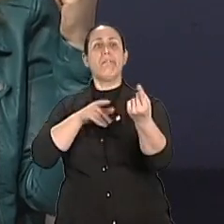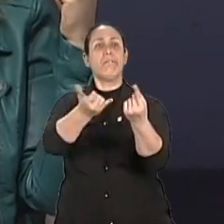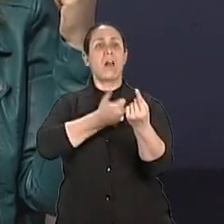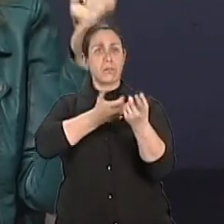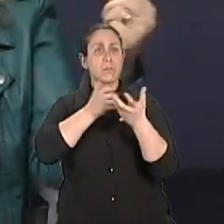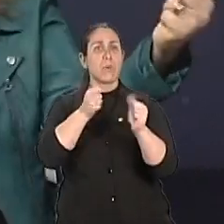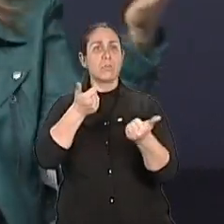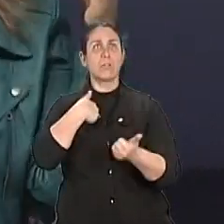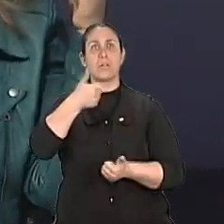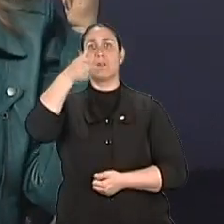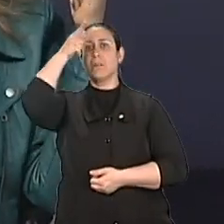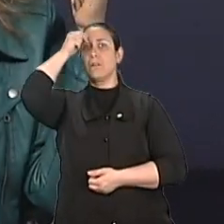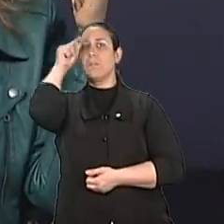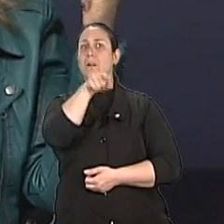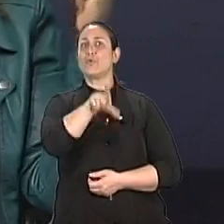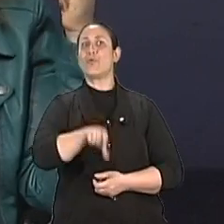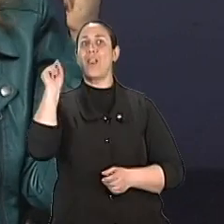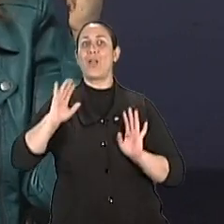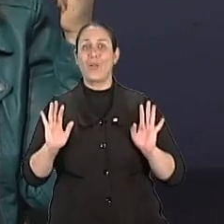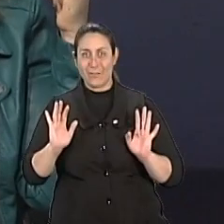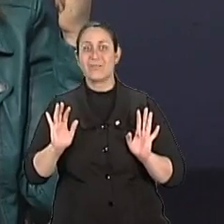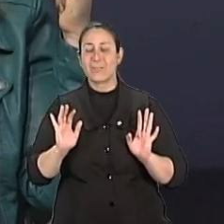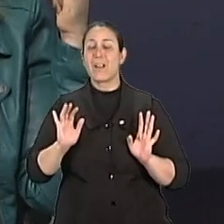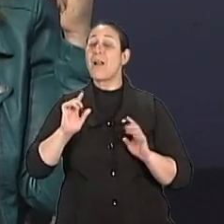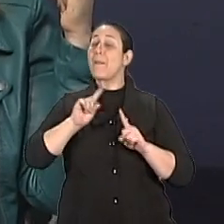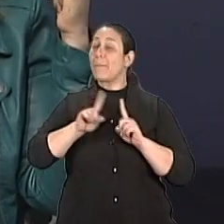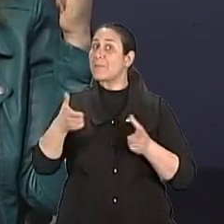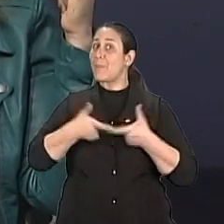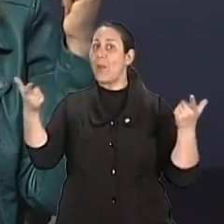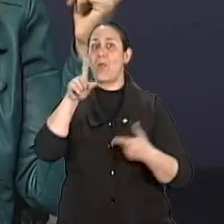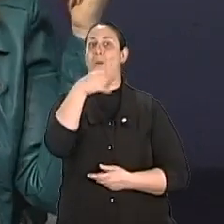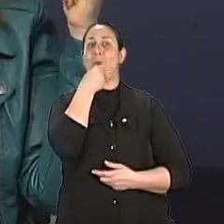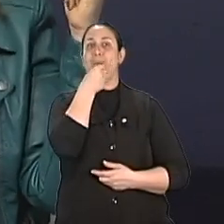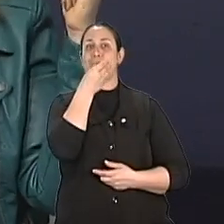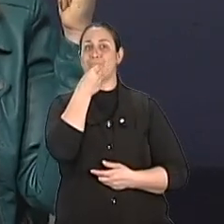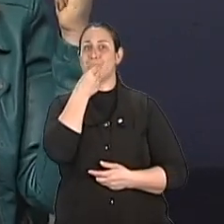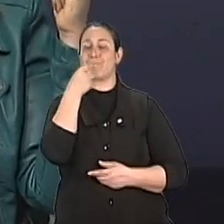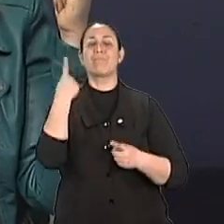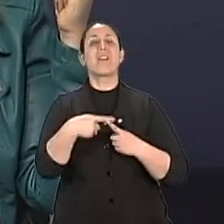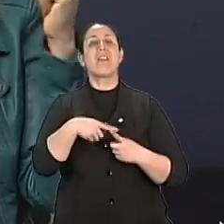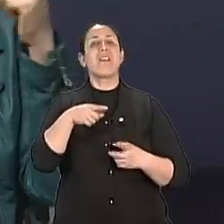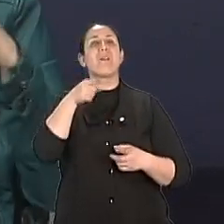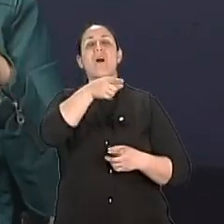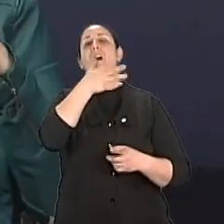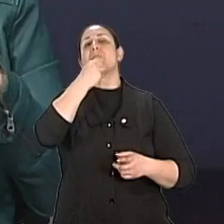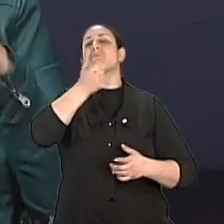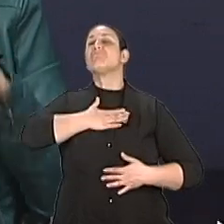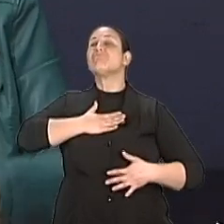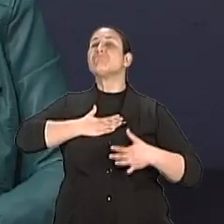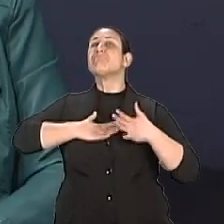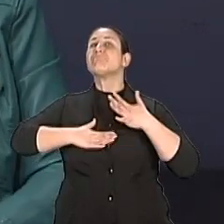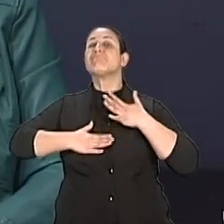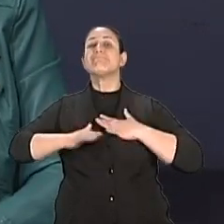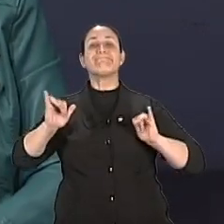outro, muitas vezes, é este homem. Porque o homem é, de uma forma geral, mais acomodado. Ah, E ele envelhece